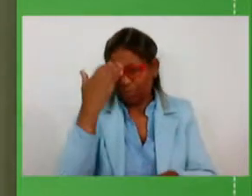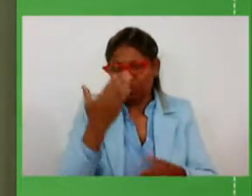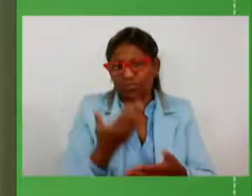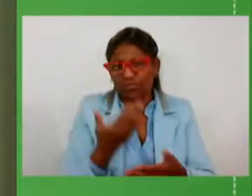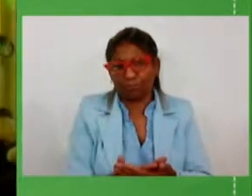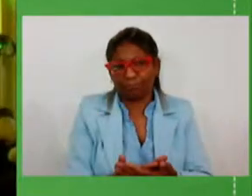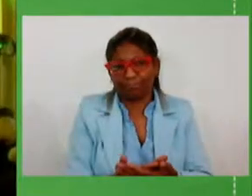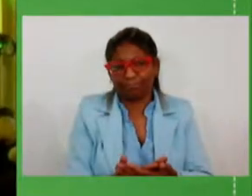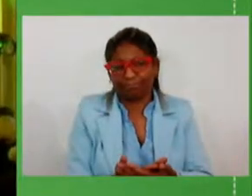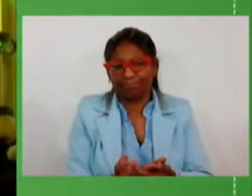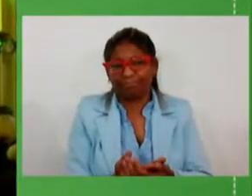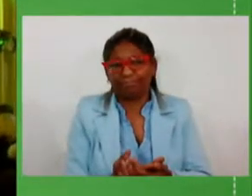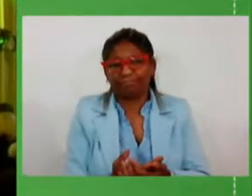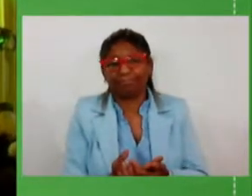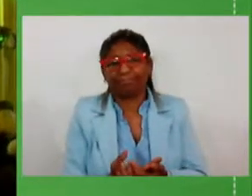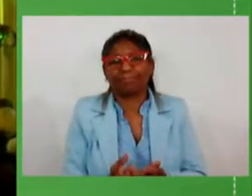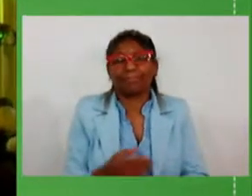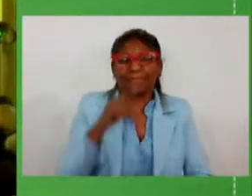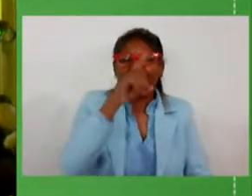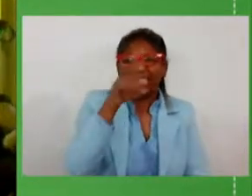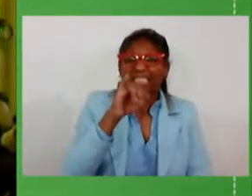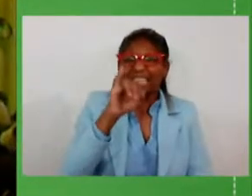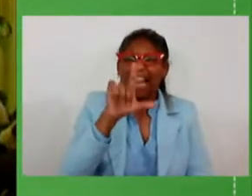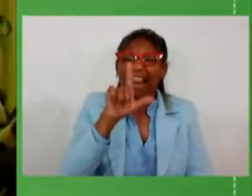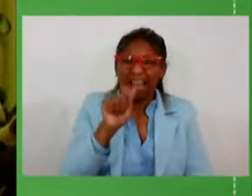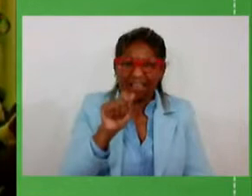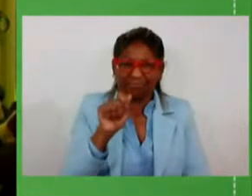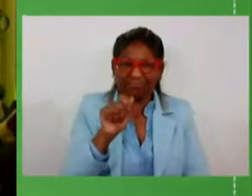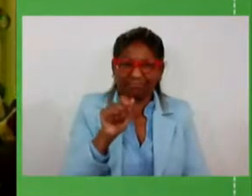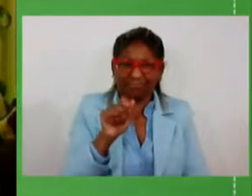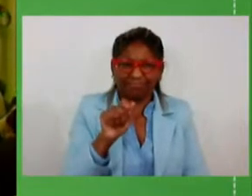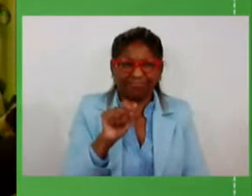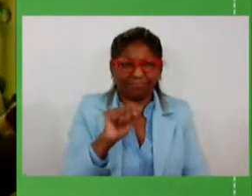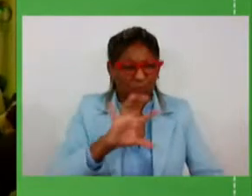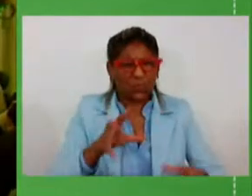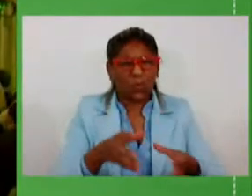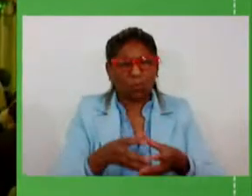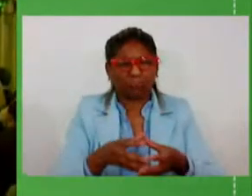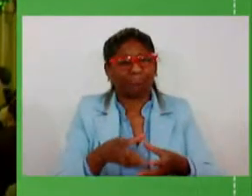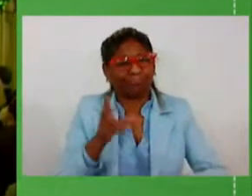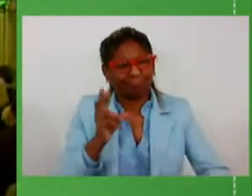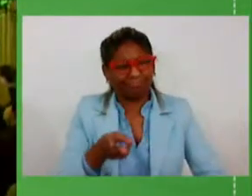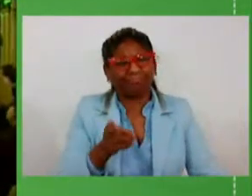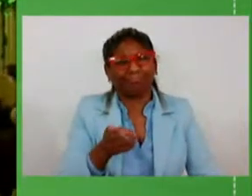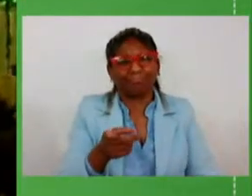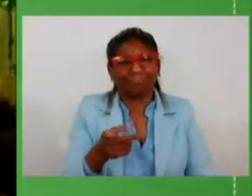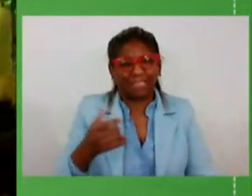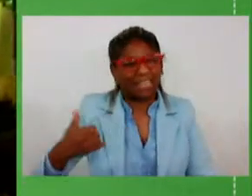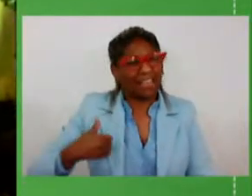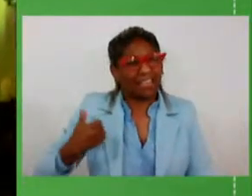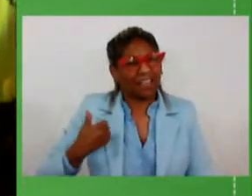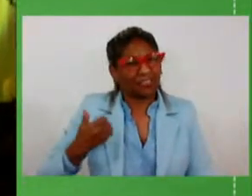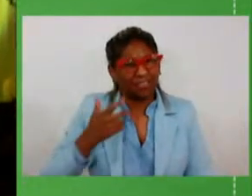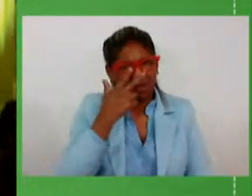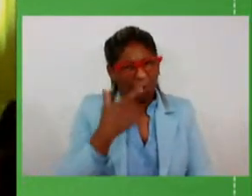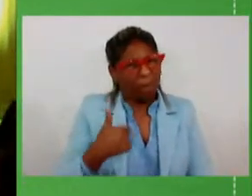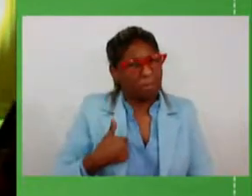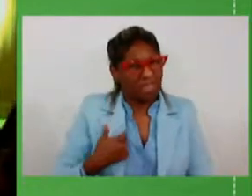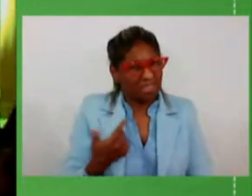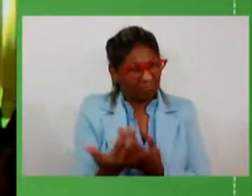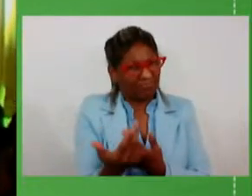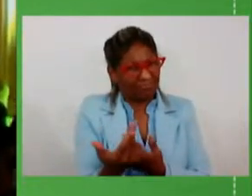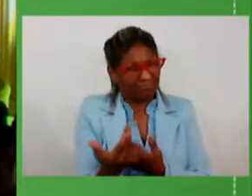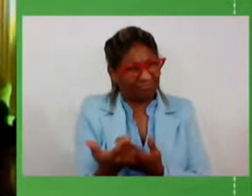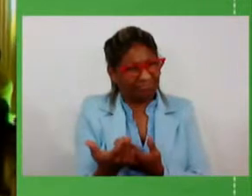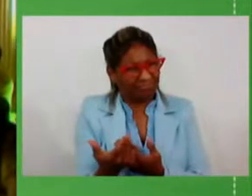Clasman e a Zilá devem ser os que estão com a idade semelhante a minha um pouco mais